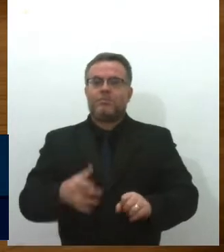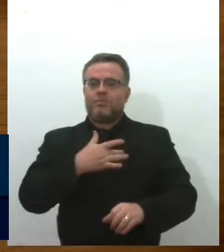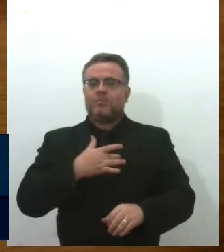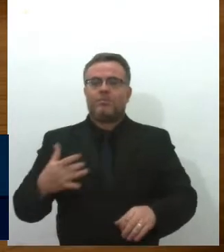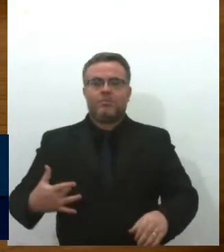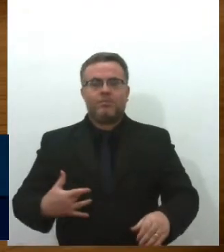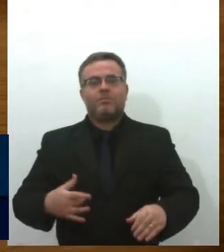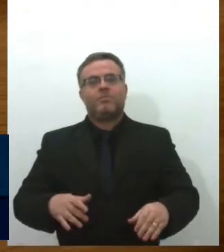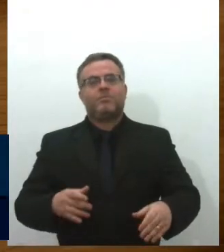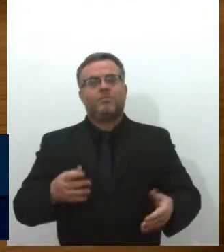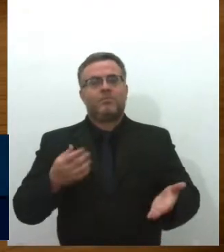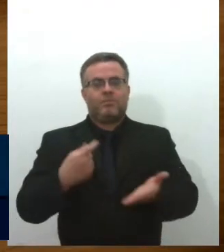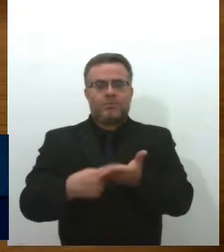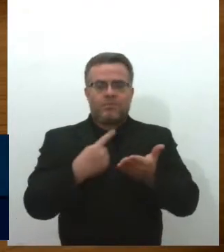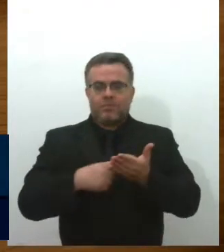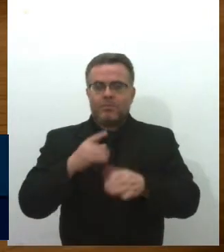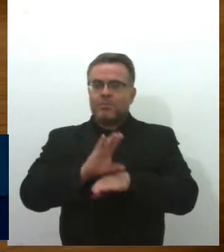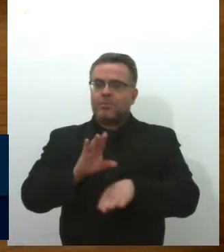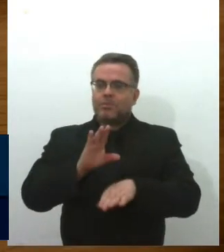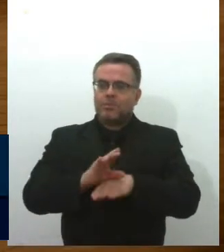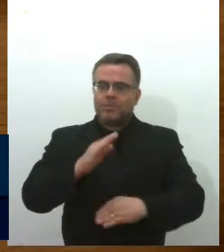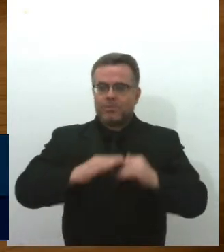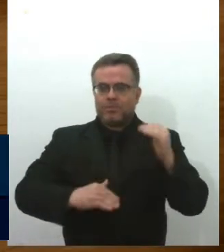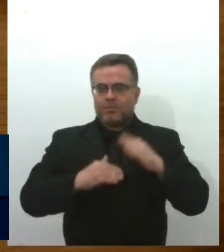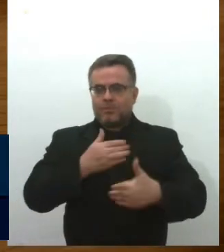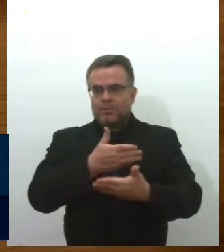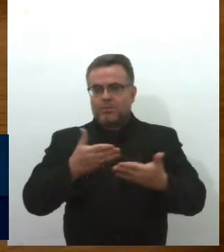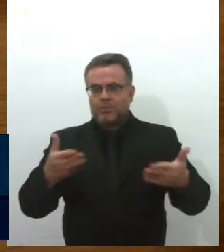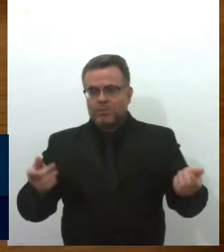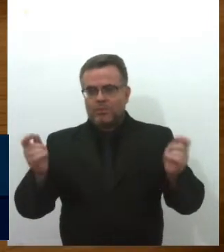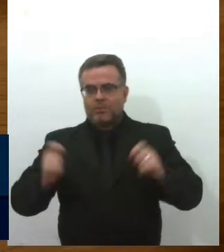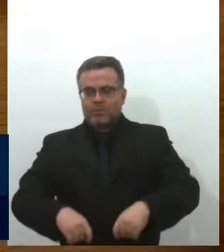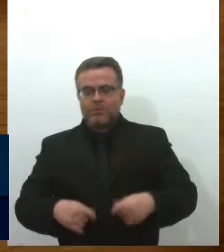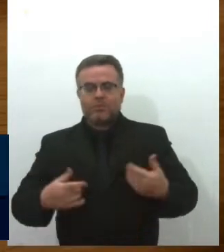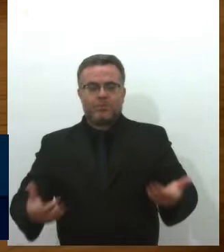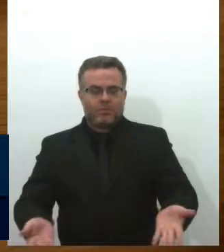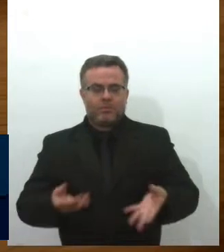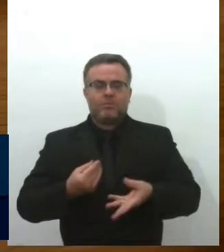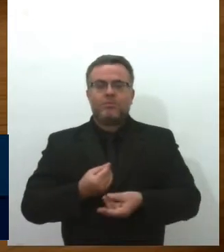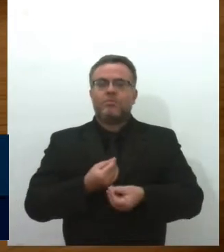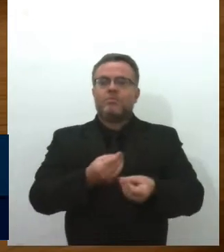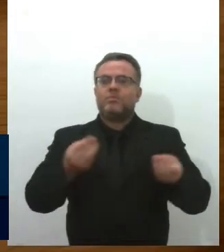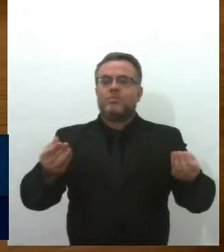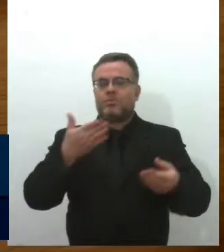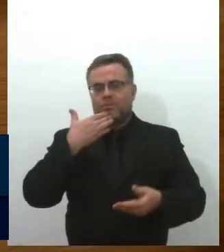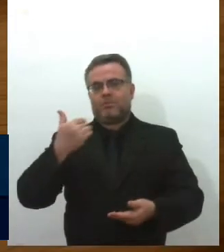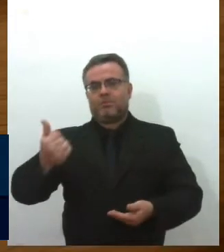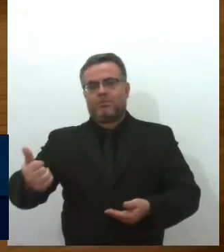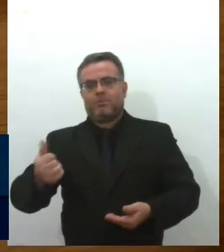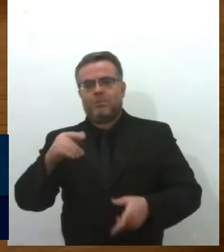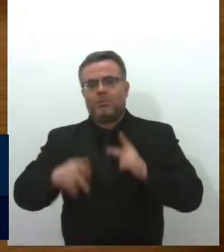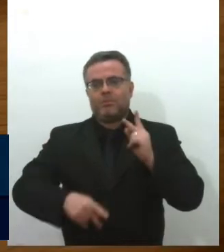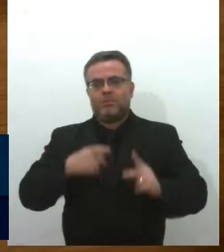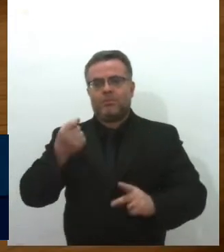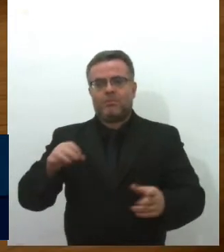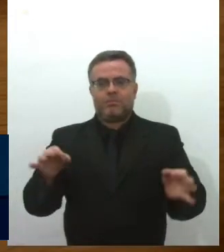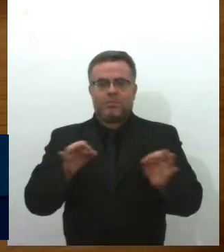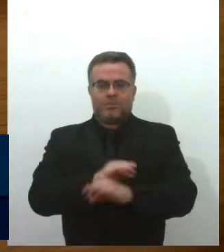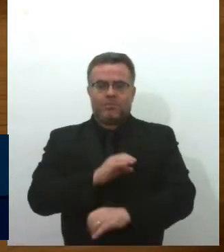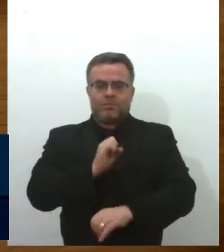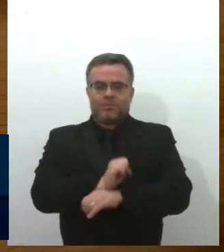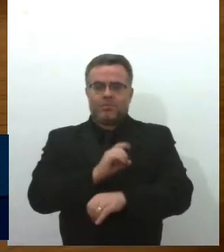profissionais e elevar a nossa qualidade de vida dos nossos simondienses é nossa